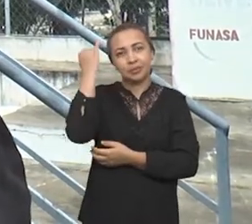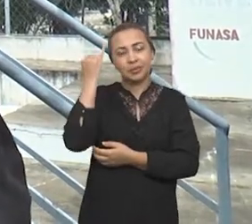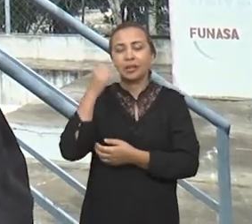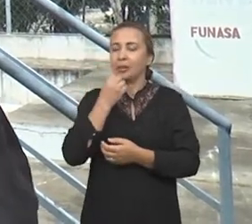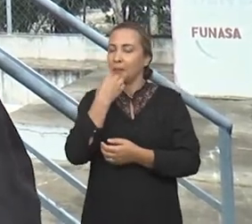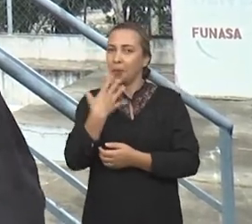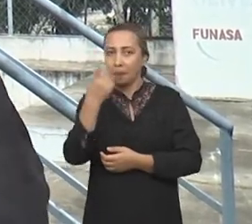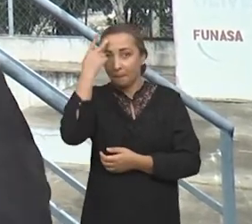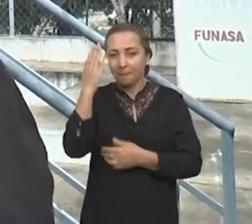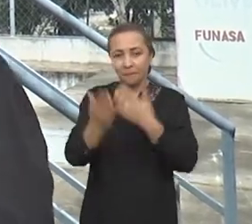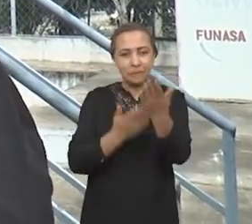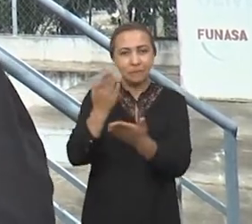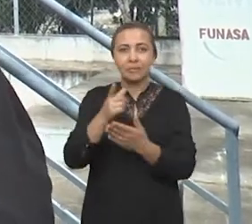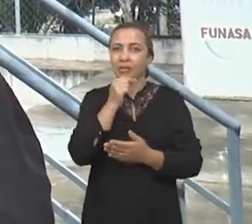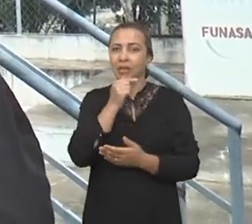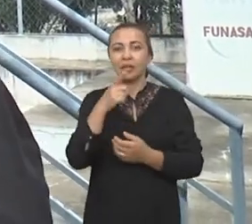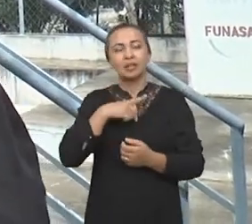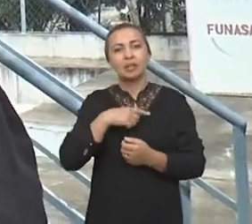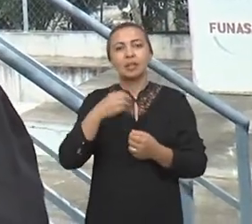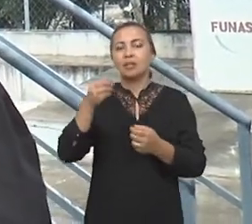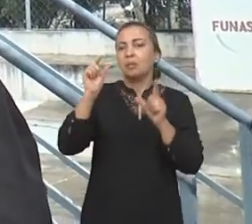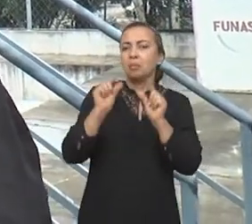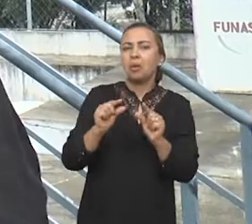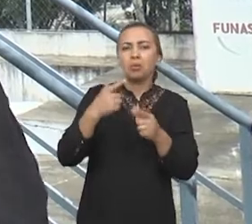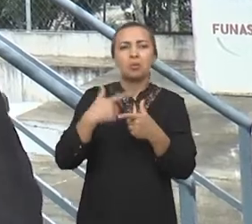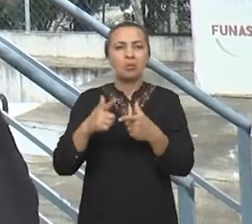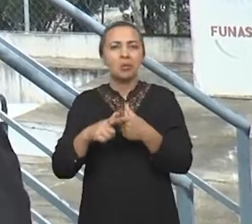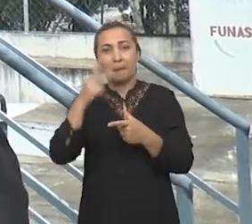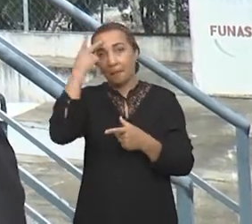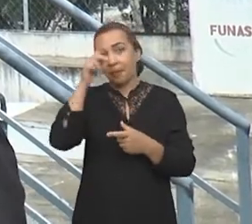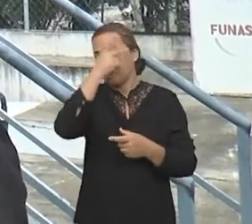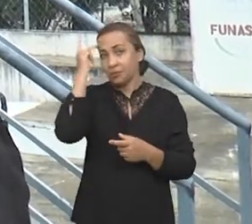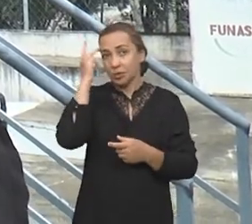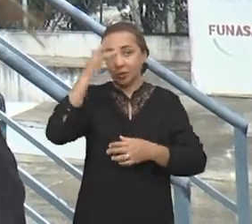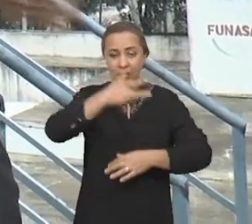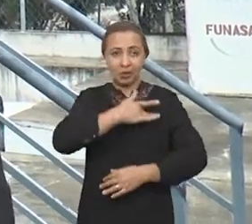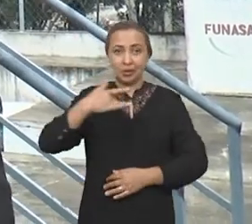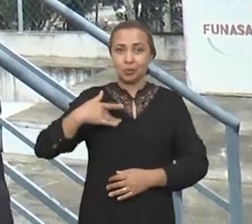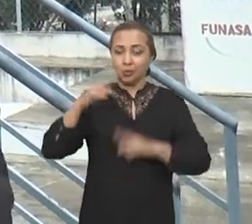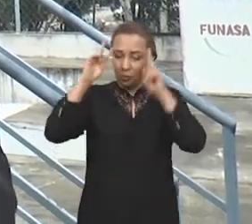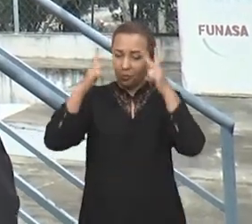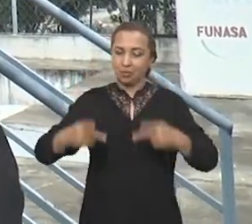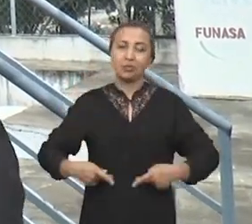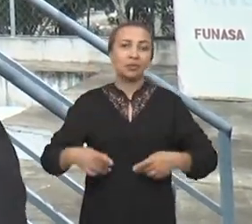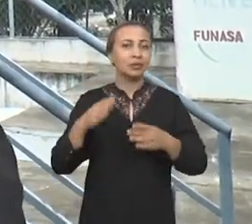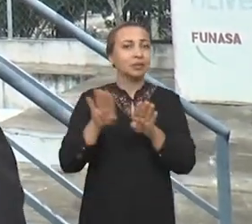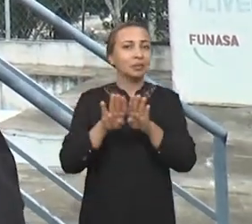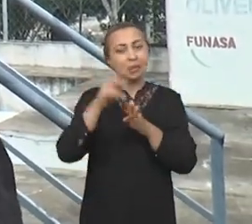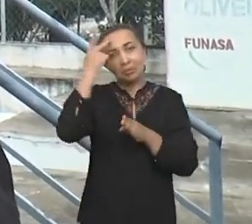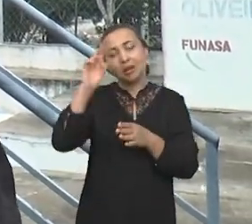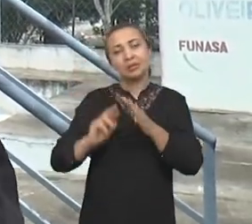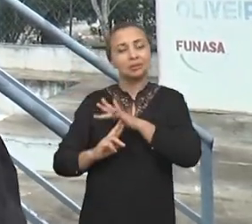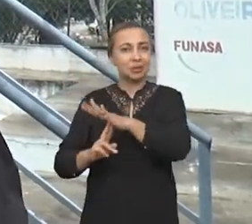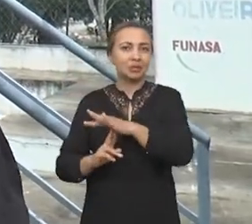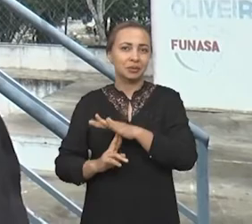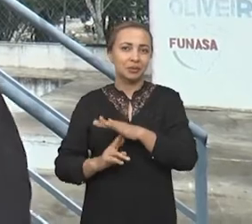tratamento da água, que tivesse menos impacto, tanto para o consumidor, tanto para a saúde do ser humano, como também para o meio